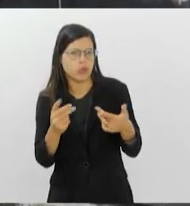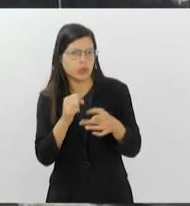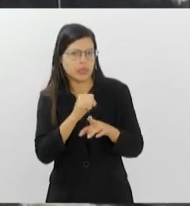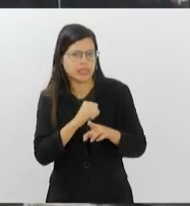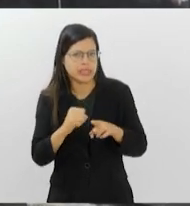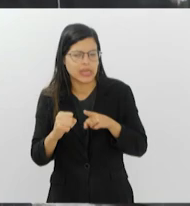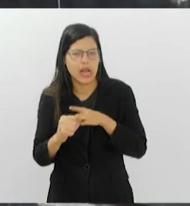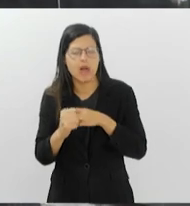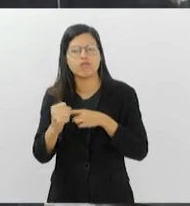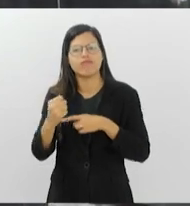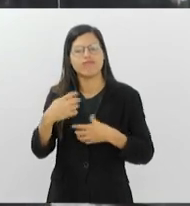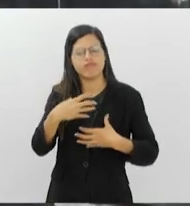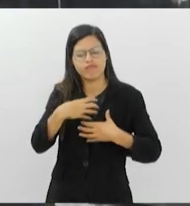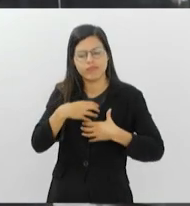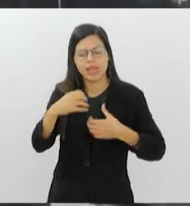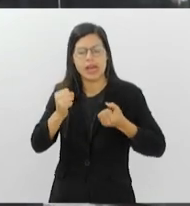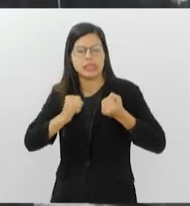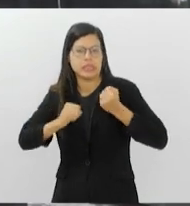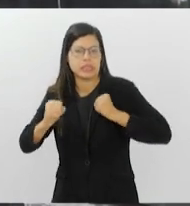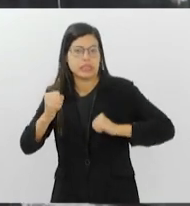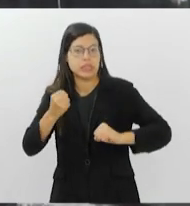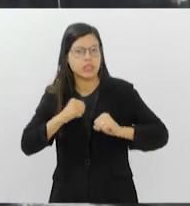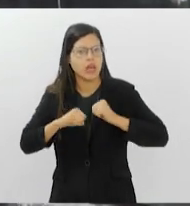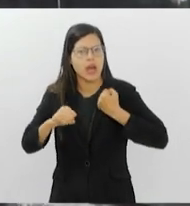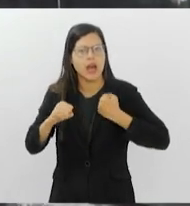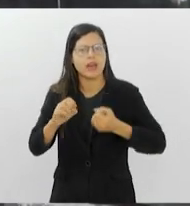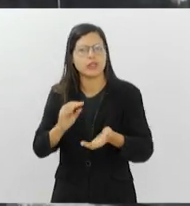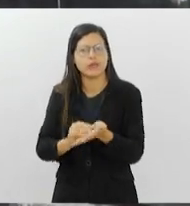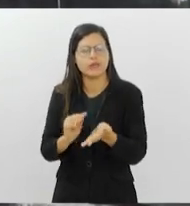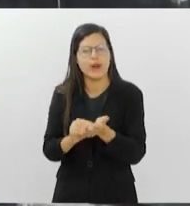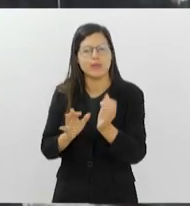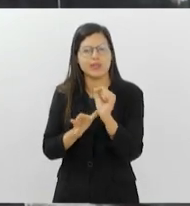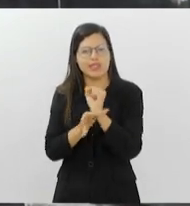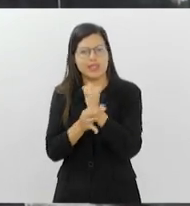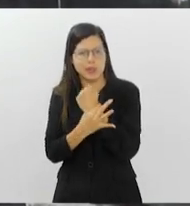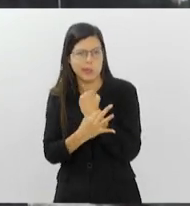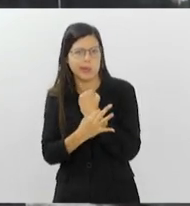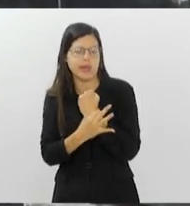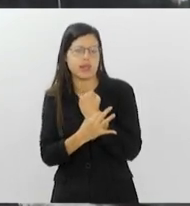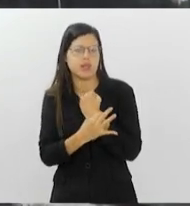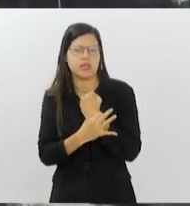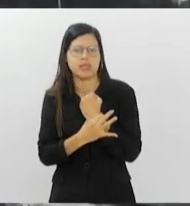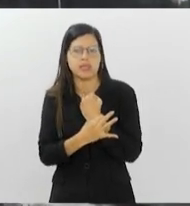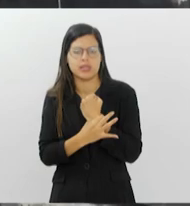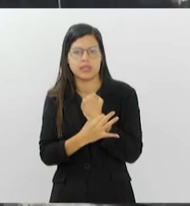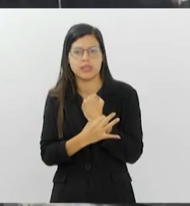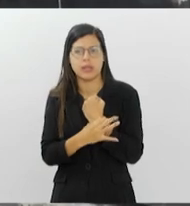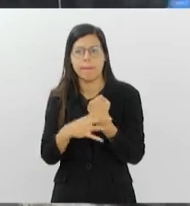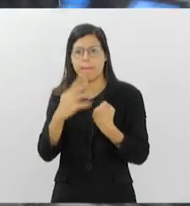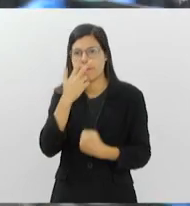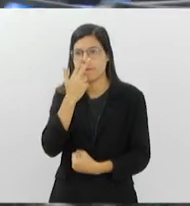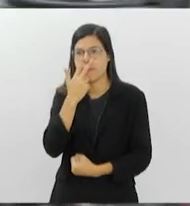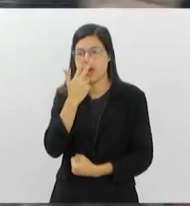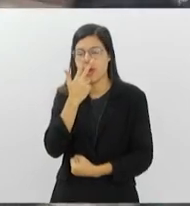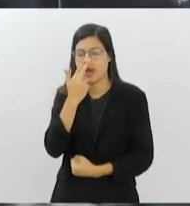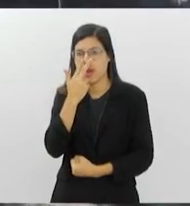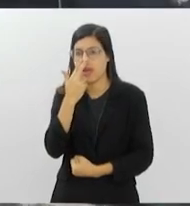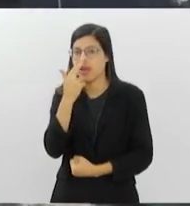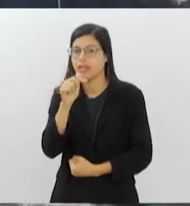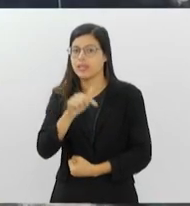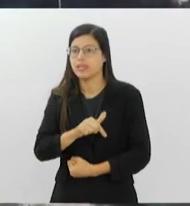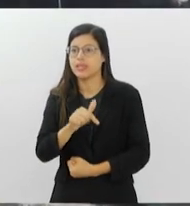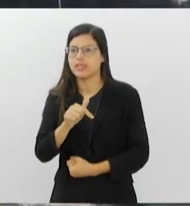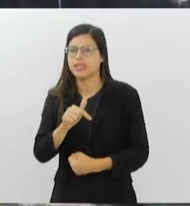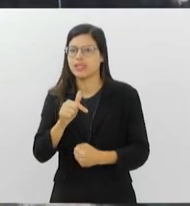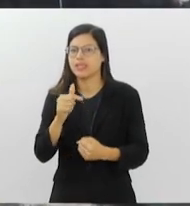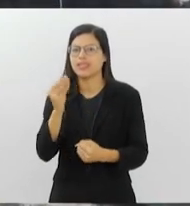ansiedade, que podem provocar insegurança, quando se busca uma espécie de fuga, uma coisa